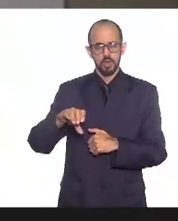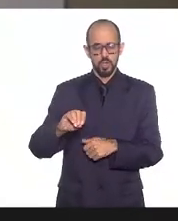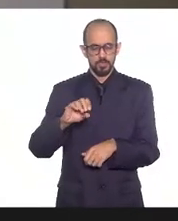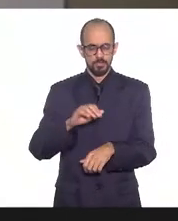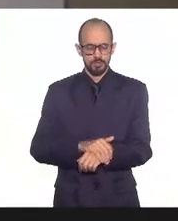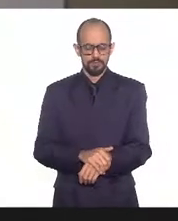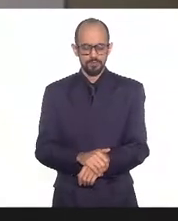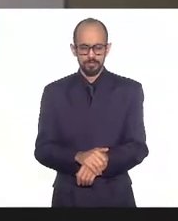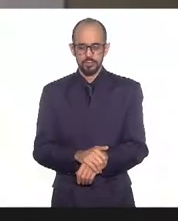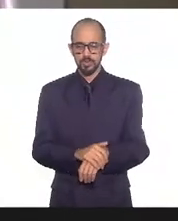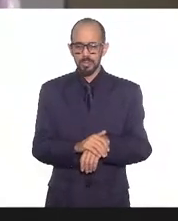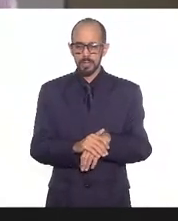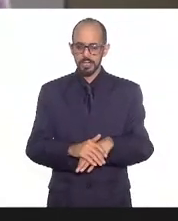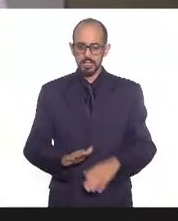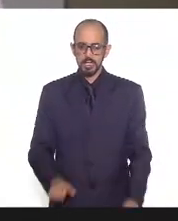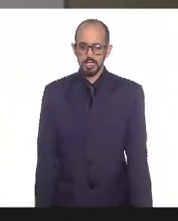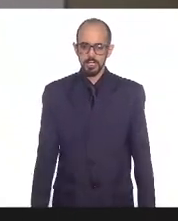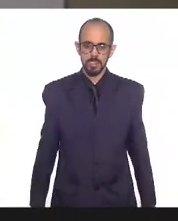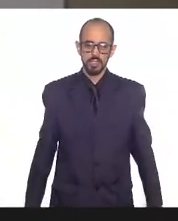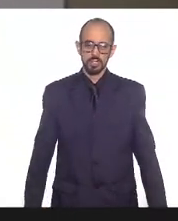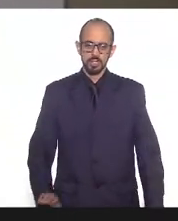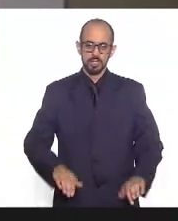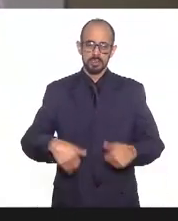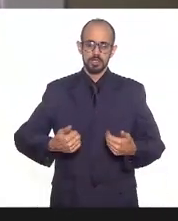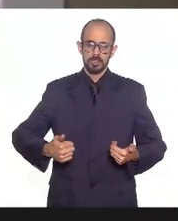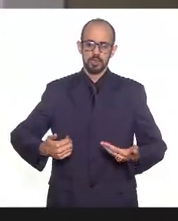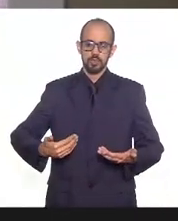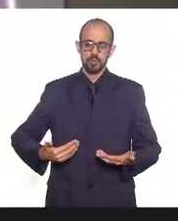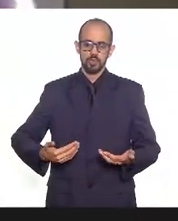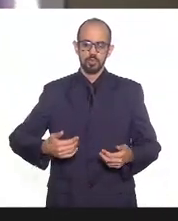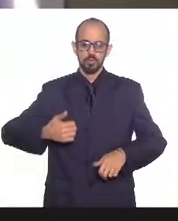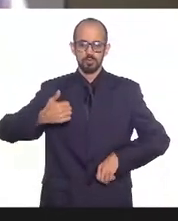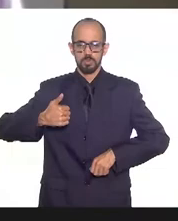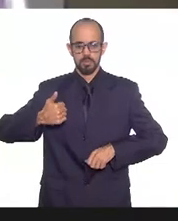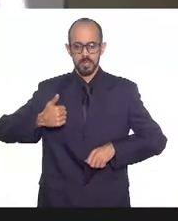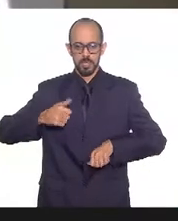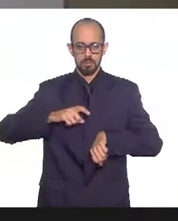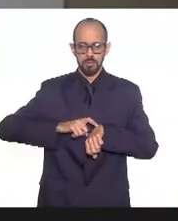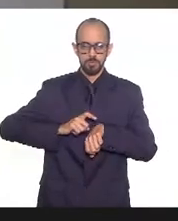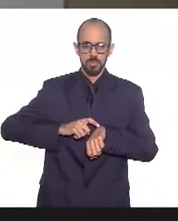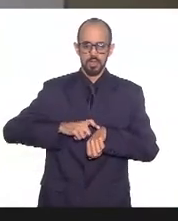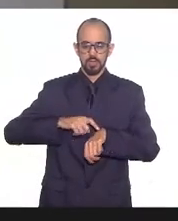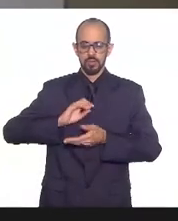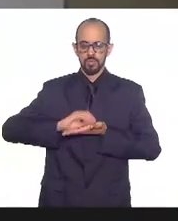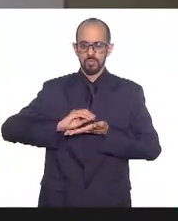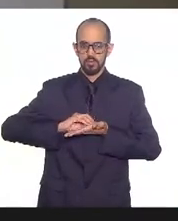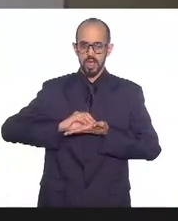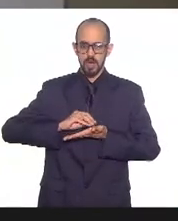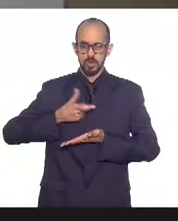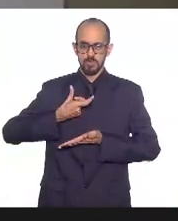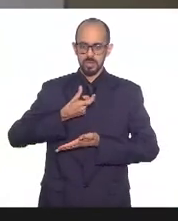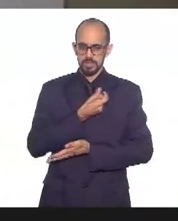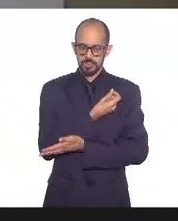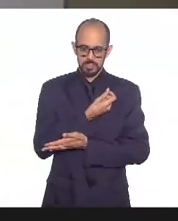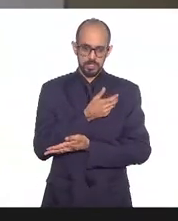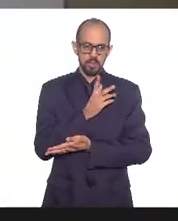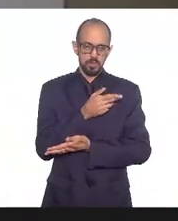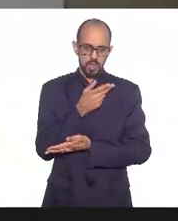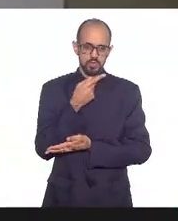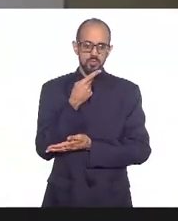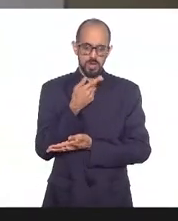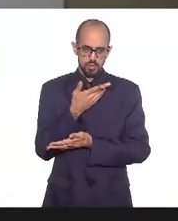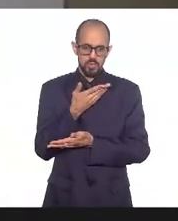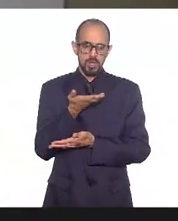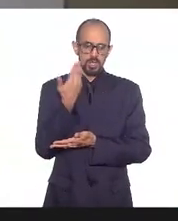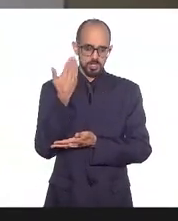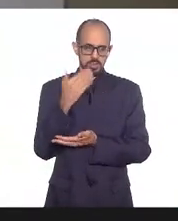num primeiro momento devido realmente a questão da escassez como as representantes da SES mencionaram muito bem